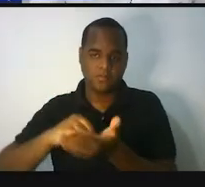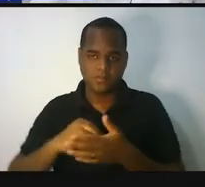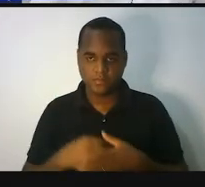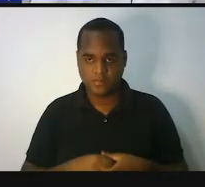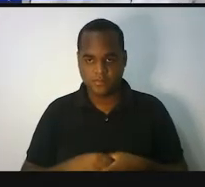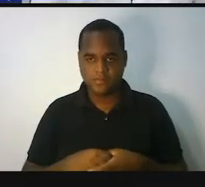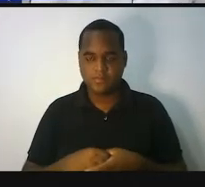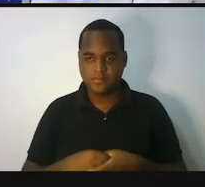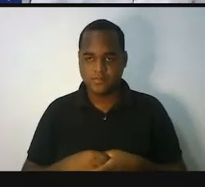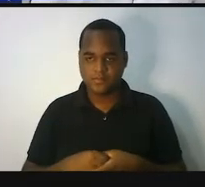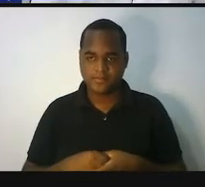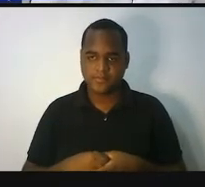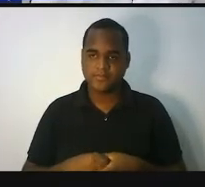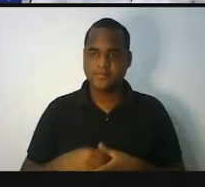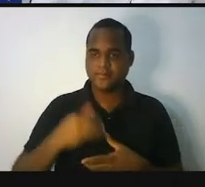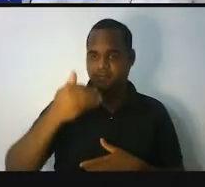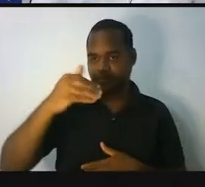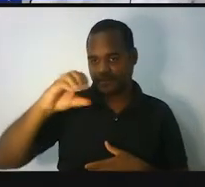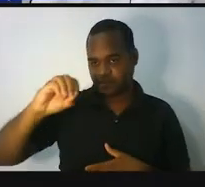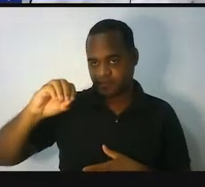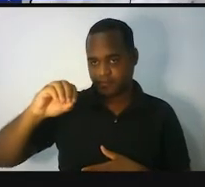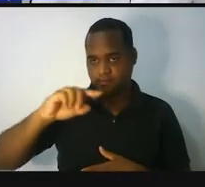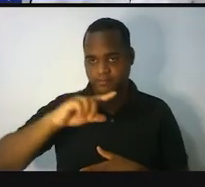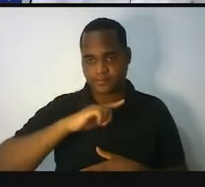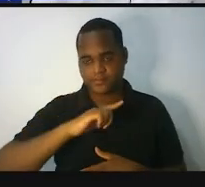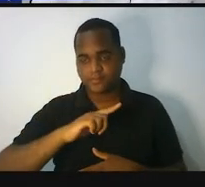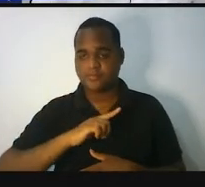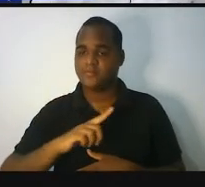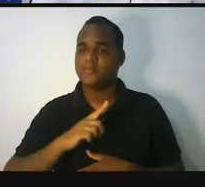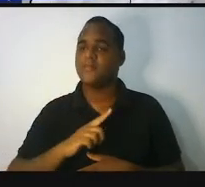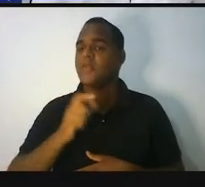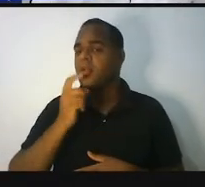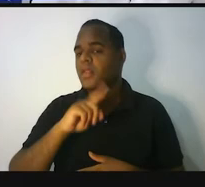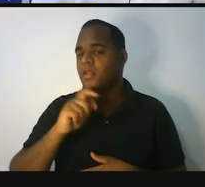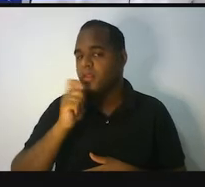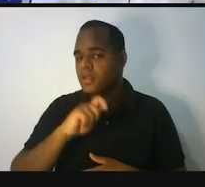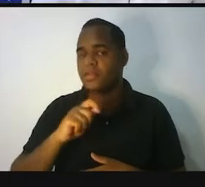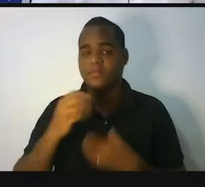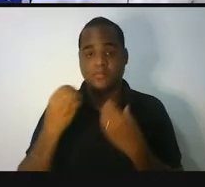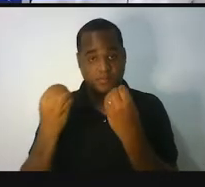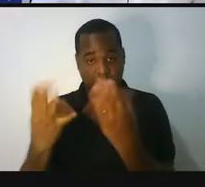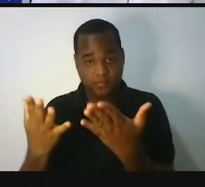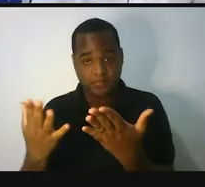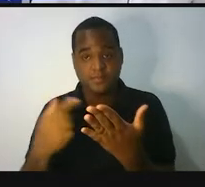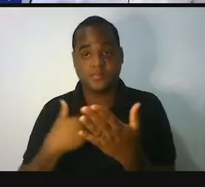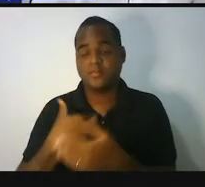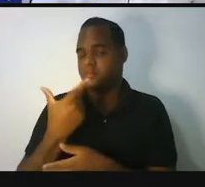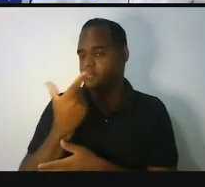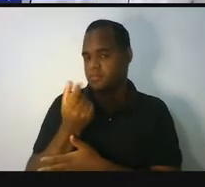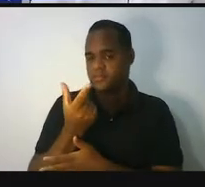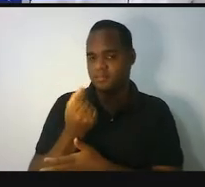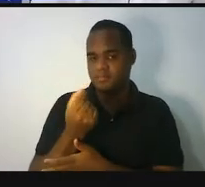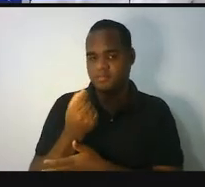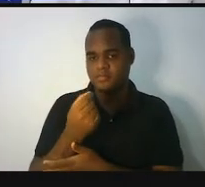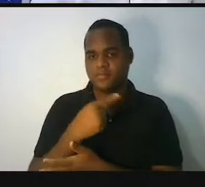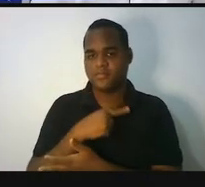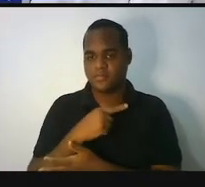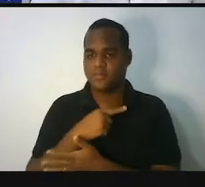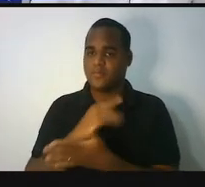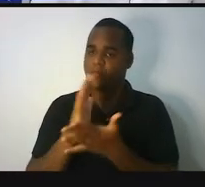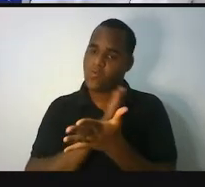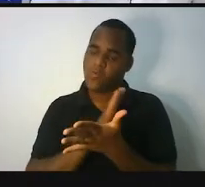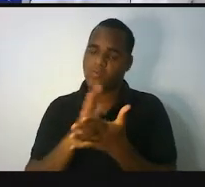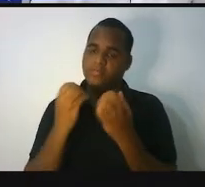São dez crianças que eu vou distribuir 20 pirulitos. Desses 20 pirulitos, eu já